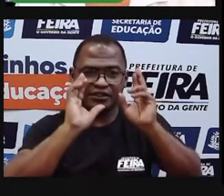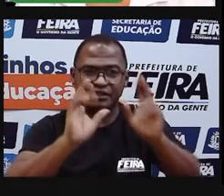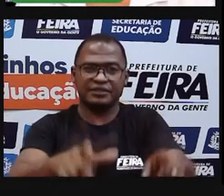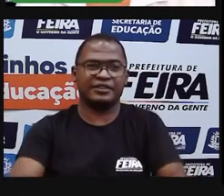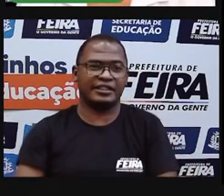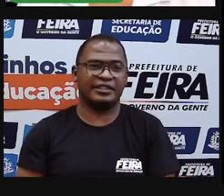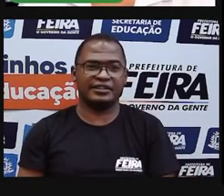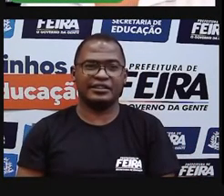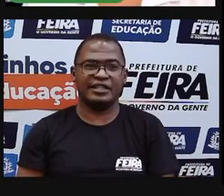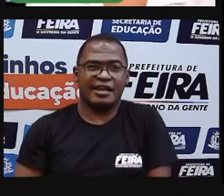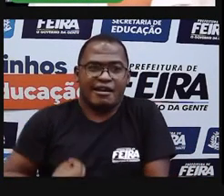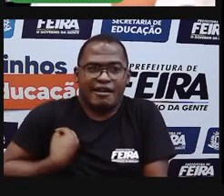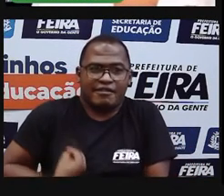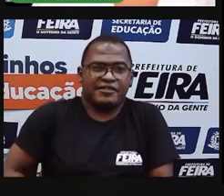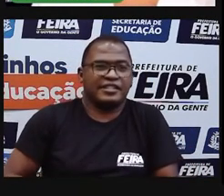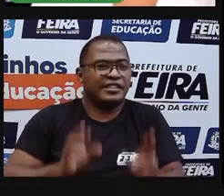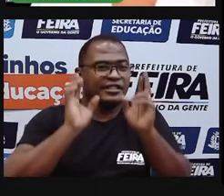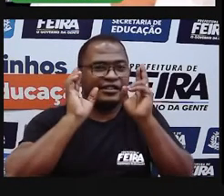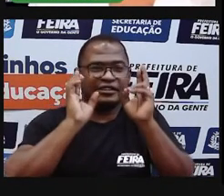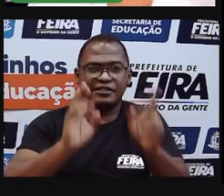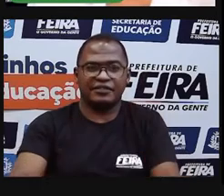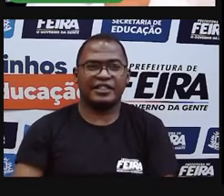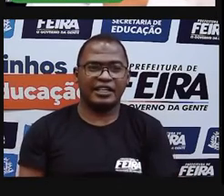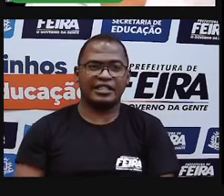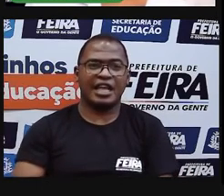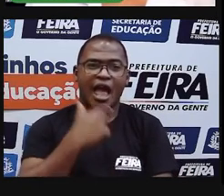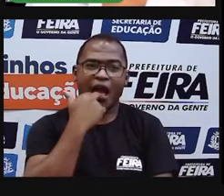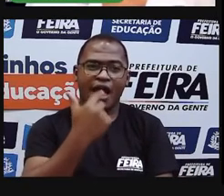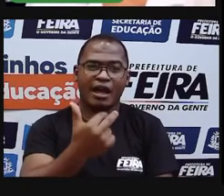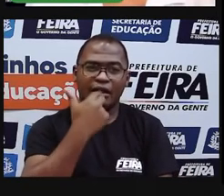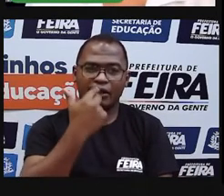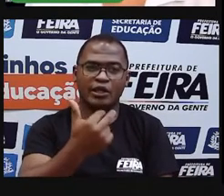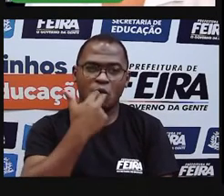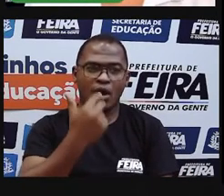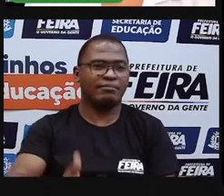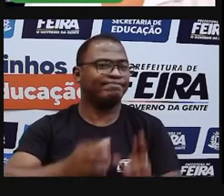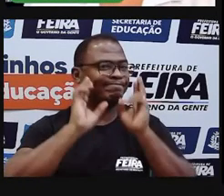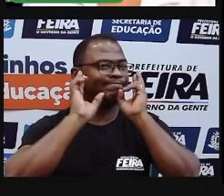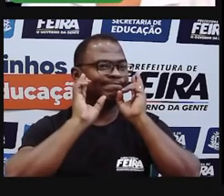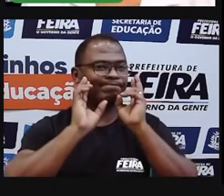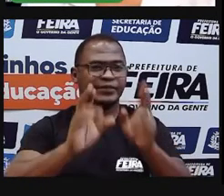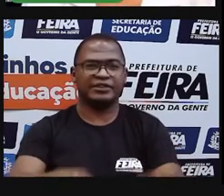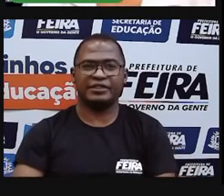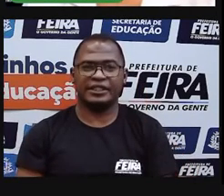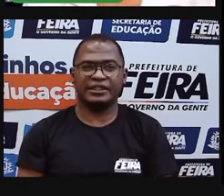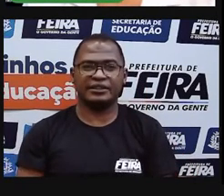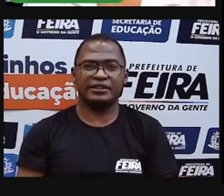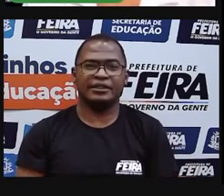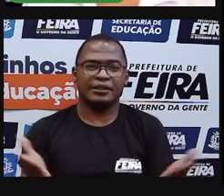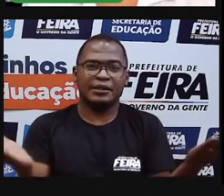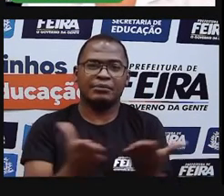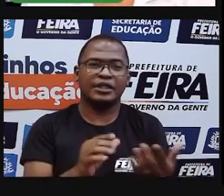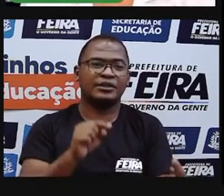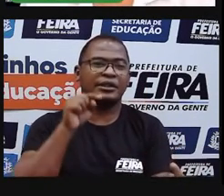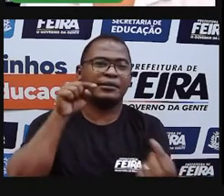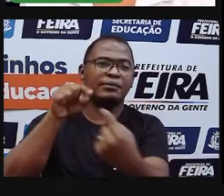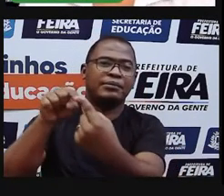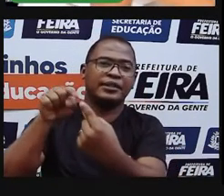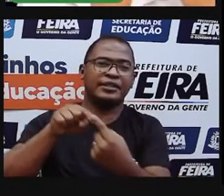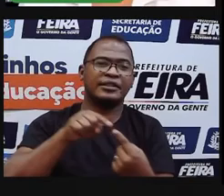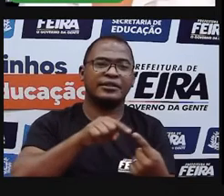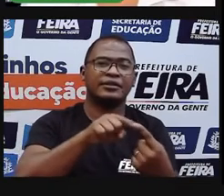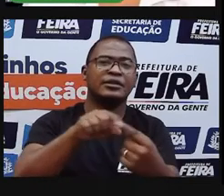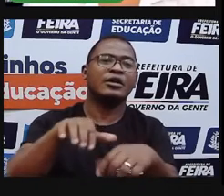viver variados e se comunicam por meio de línguas também diferentes. O que todos eles têm em comum é o